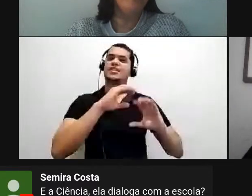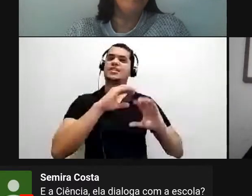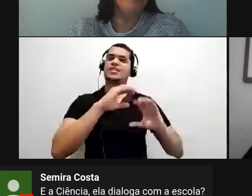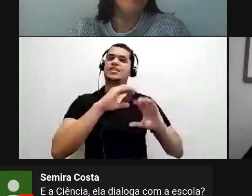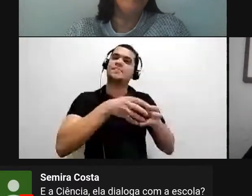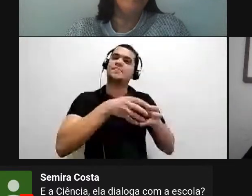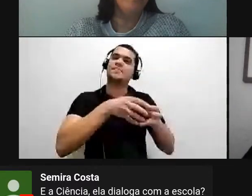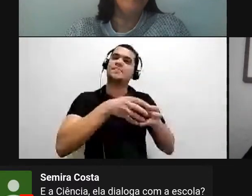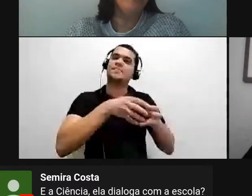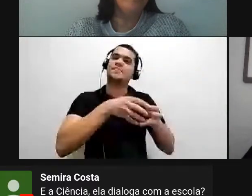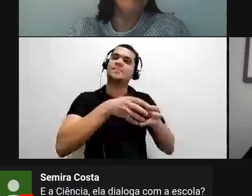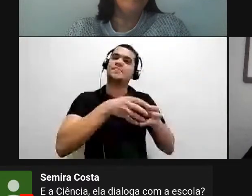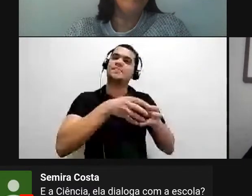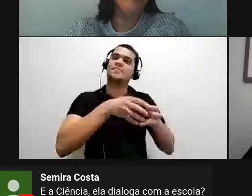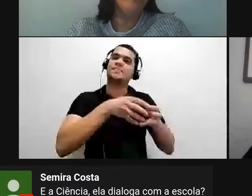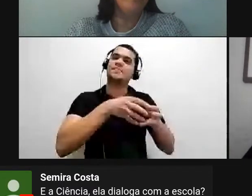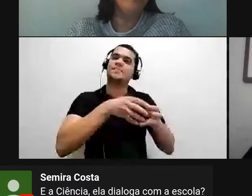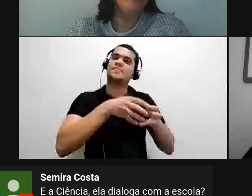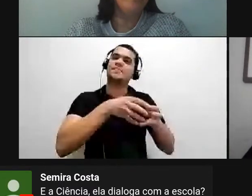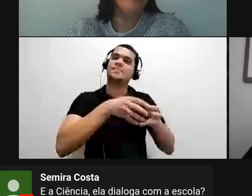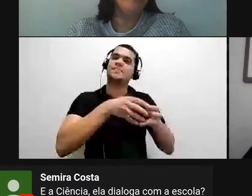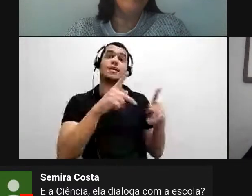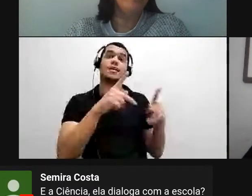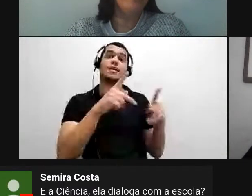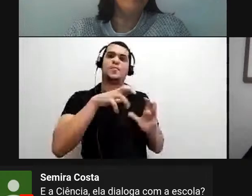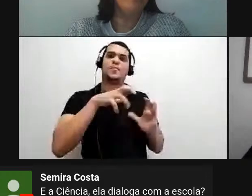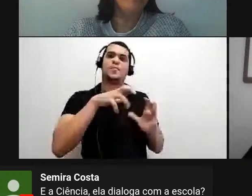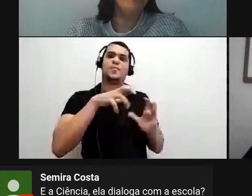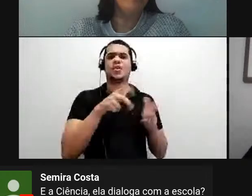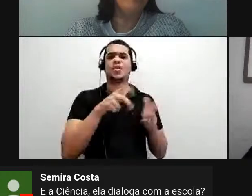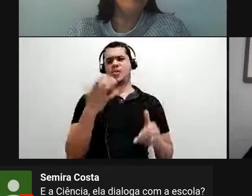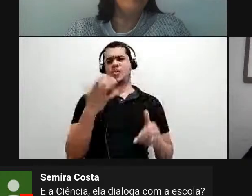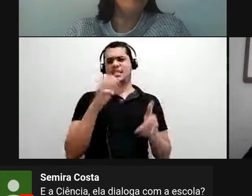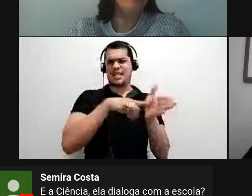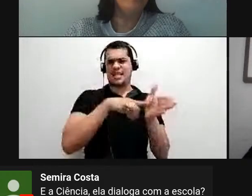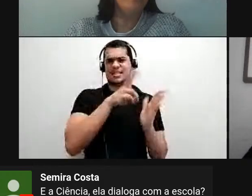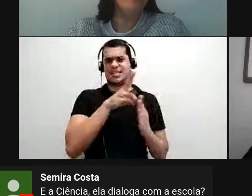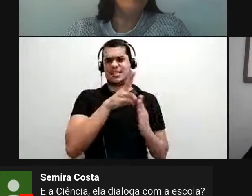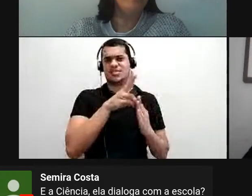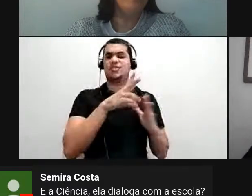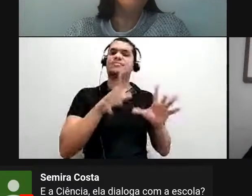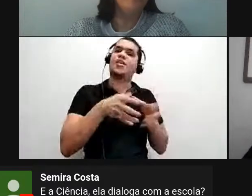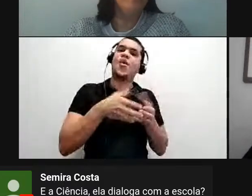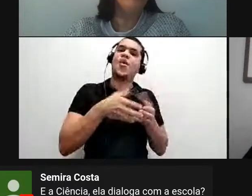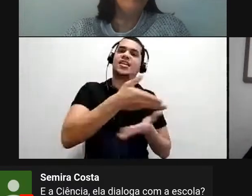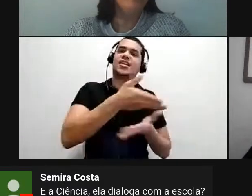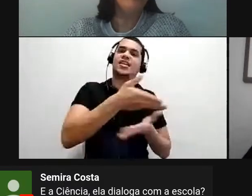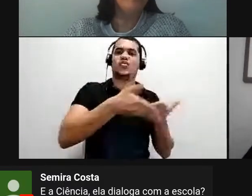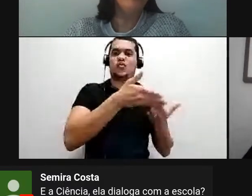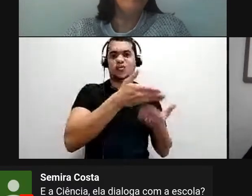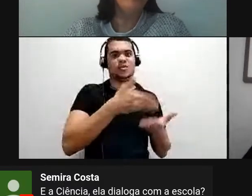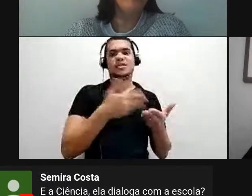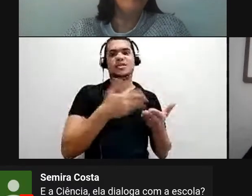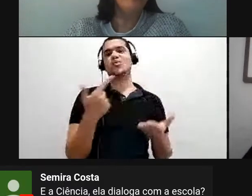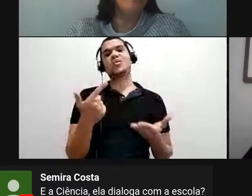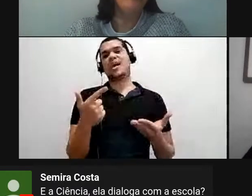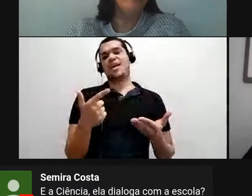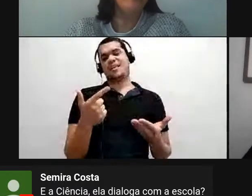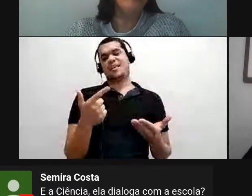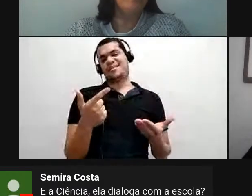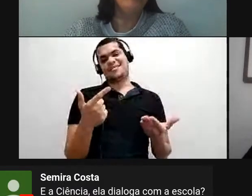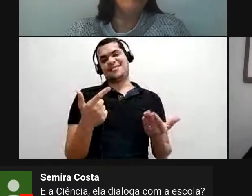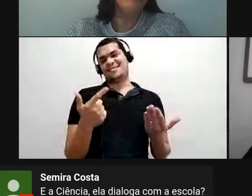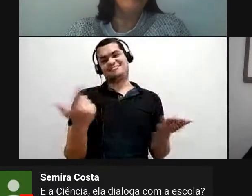Então, eu acho que a ideia central de uma ciência indígena seria justamente a coletividade, né? Não existe, não dá para ela